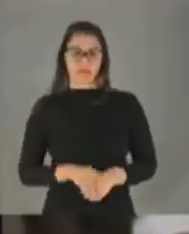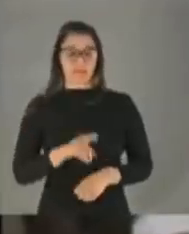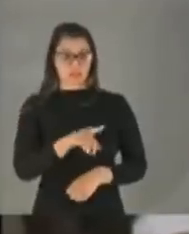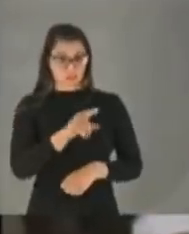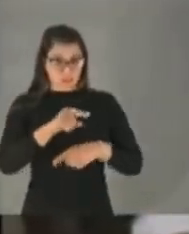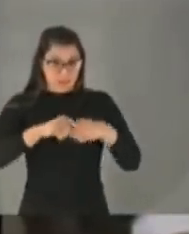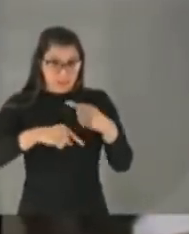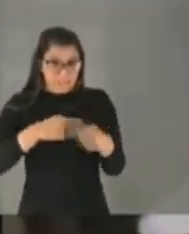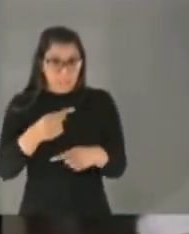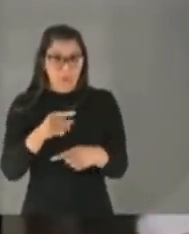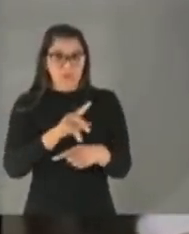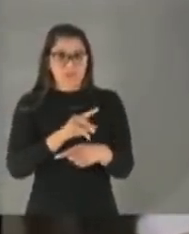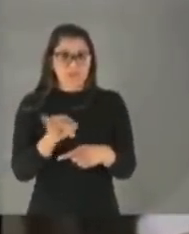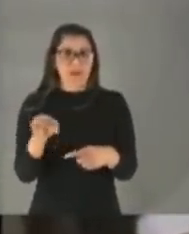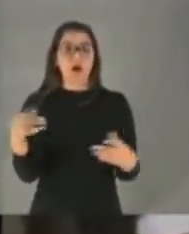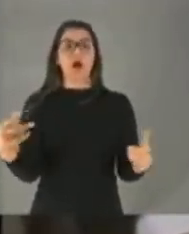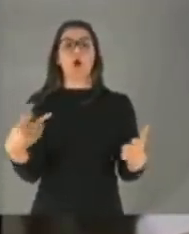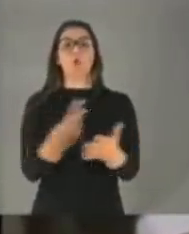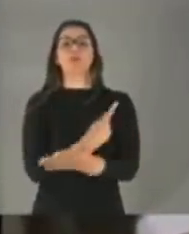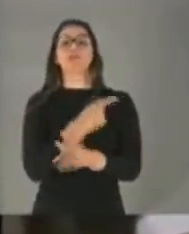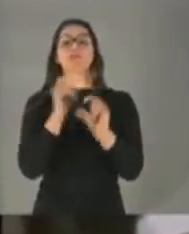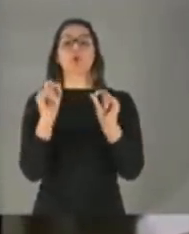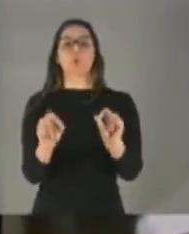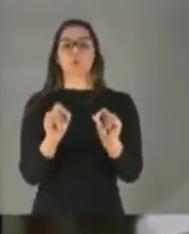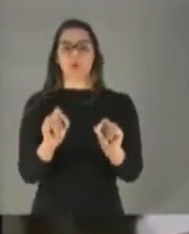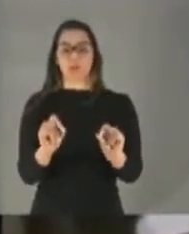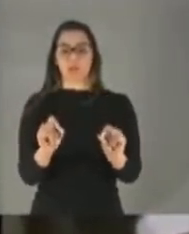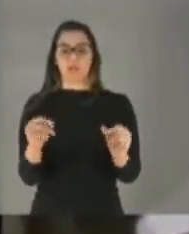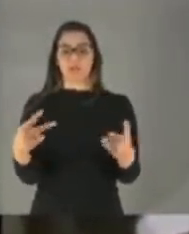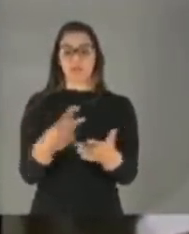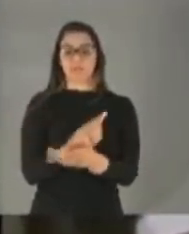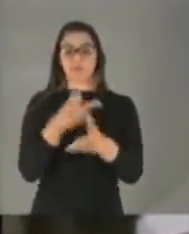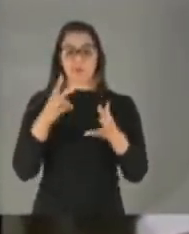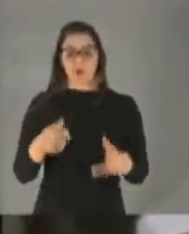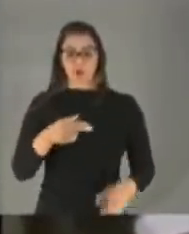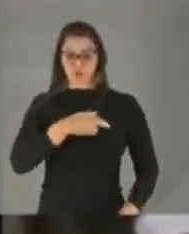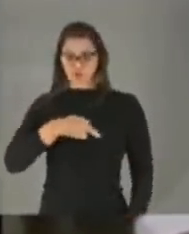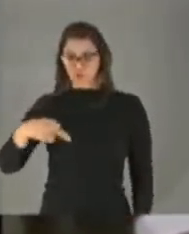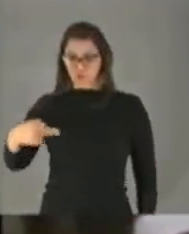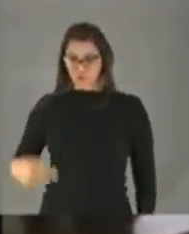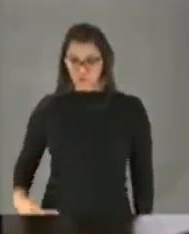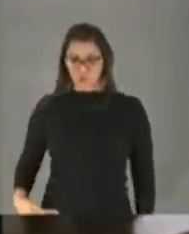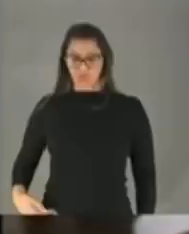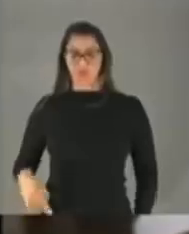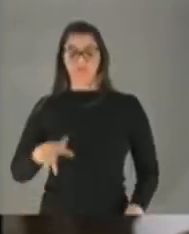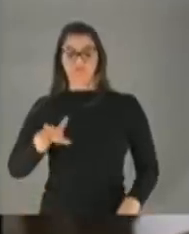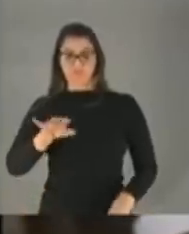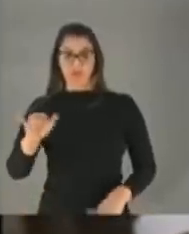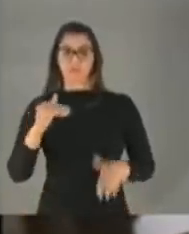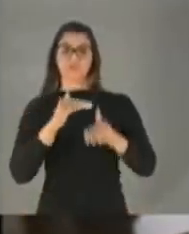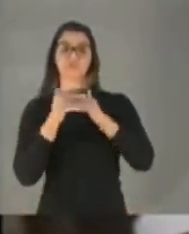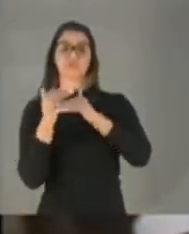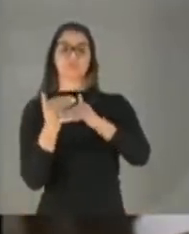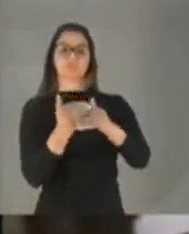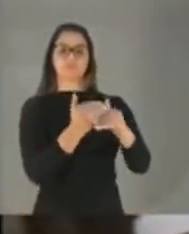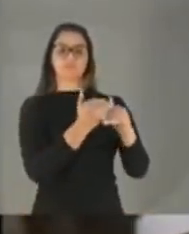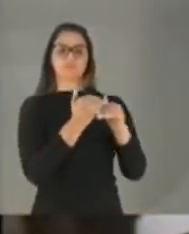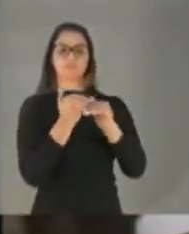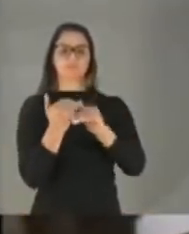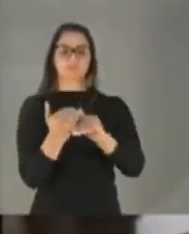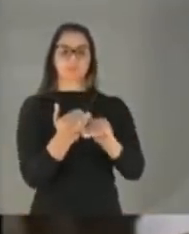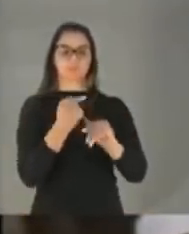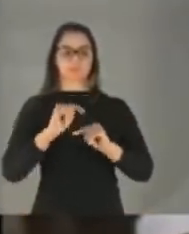acontecer depois do que está ocorrendo na China hoje. Vai haver uma estabilização da epidemia.